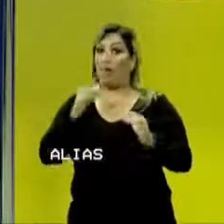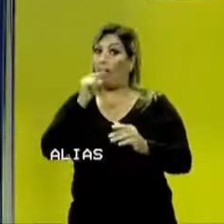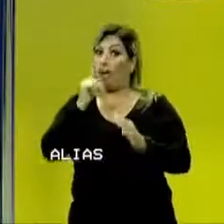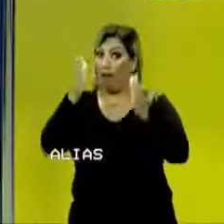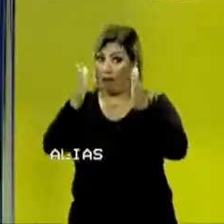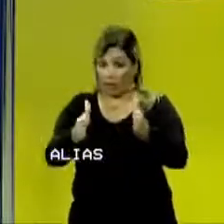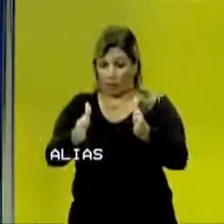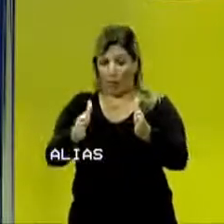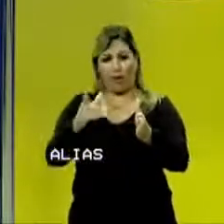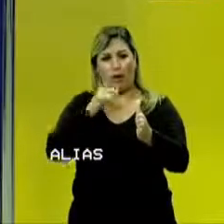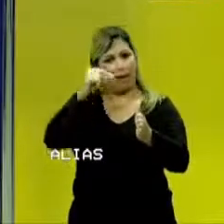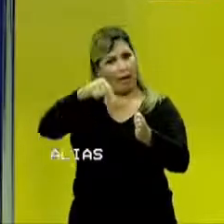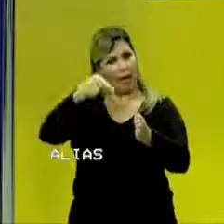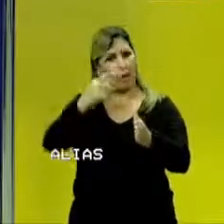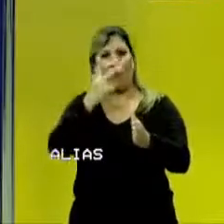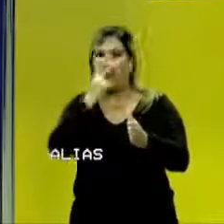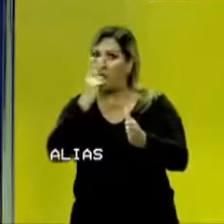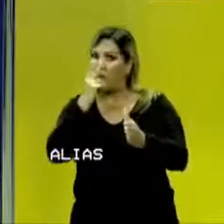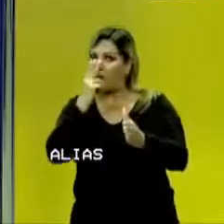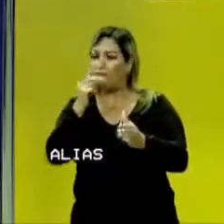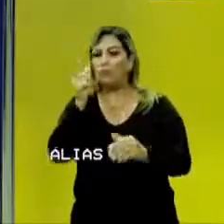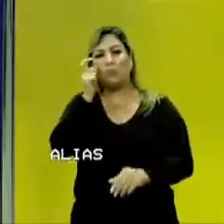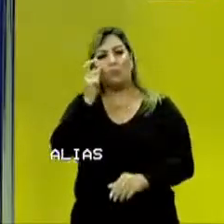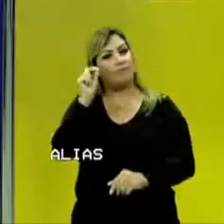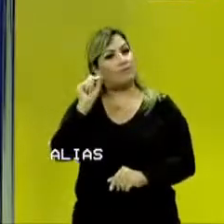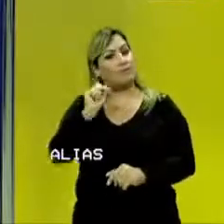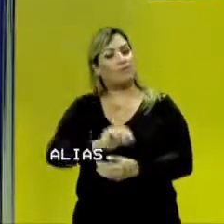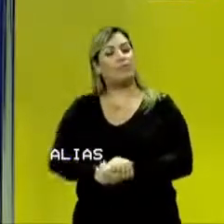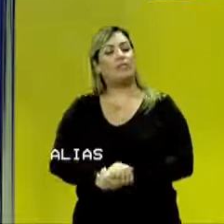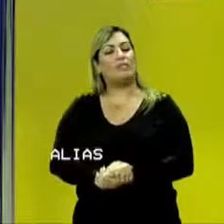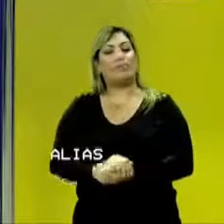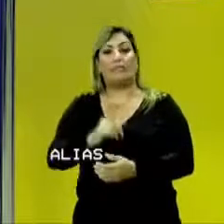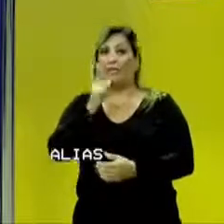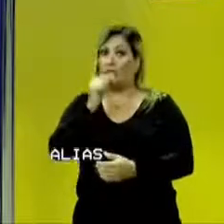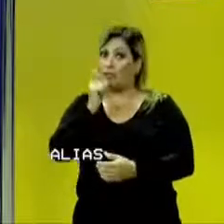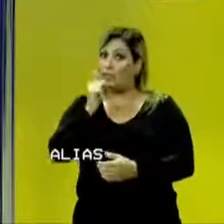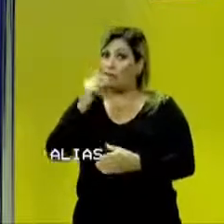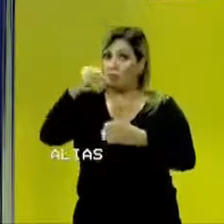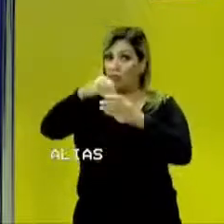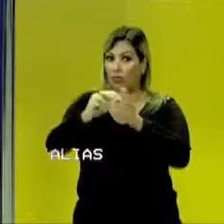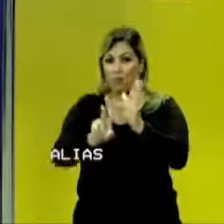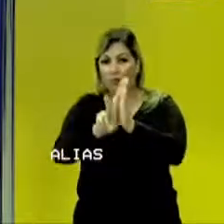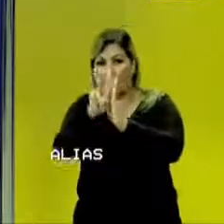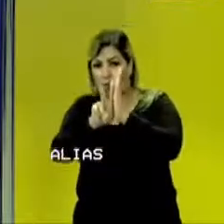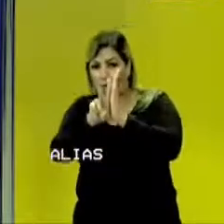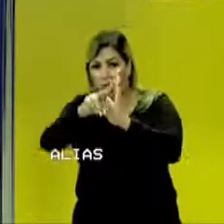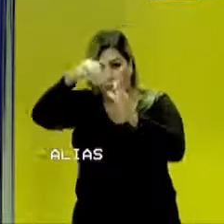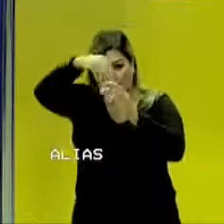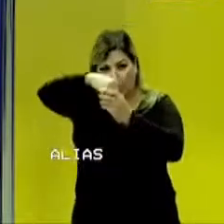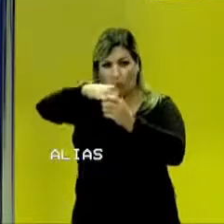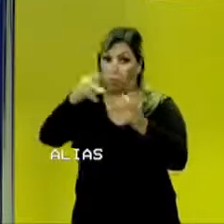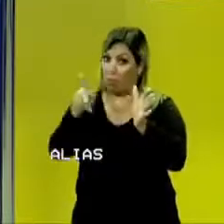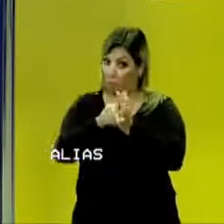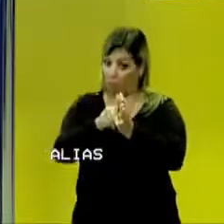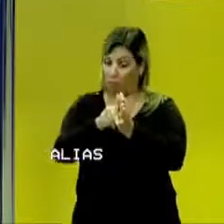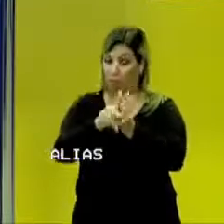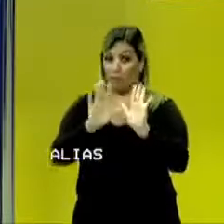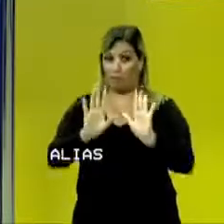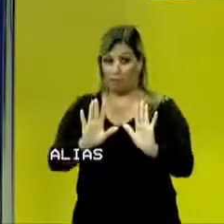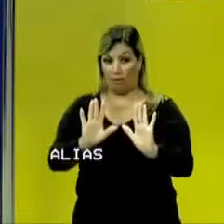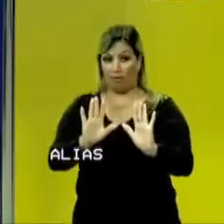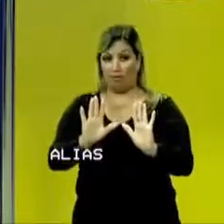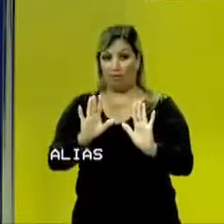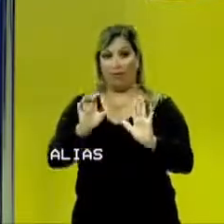para o líquido, não é? É quase parecido com uma observação. O líquido pode até ter um volume próprio. Mas o seu,